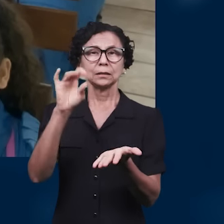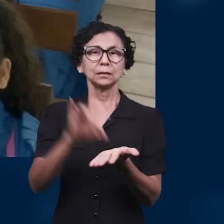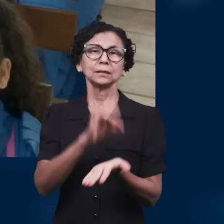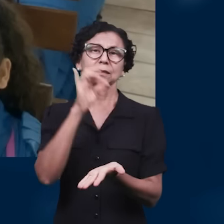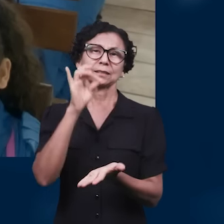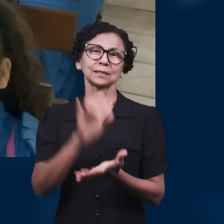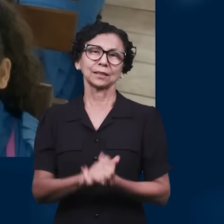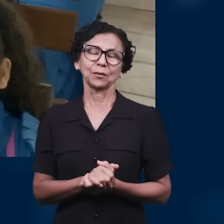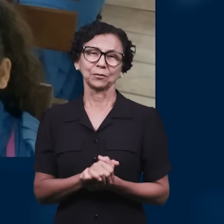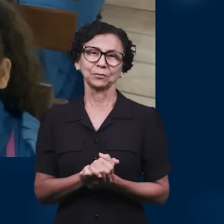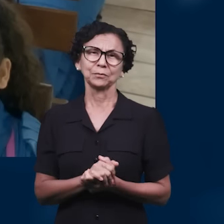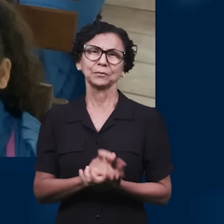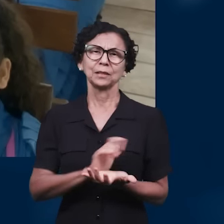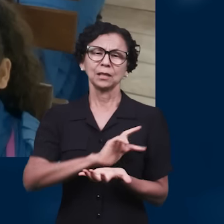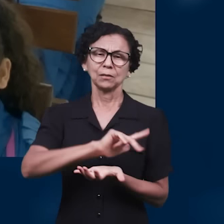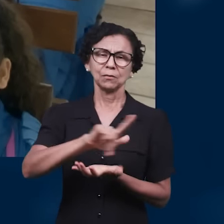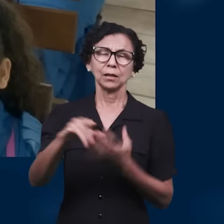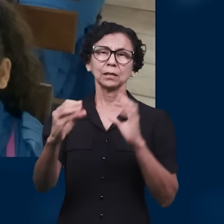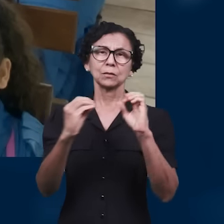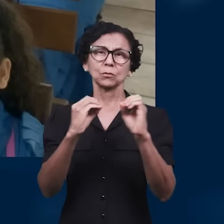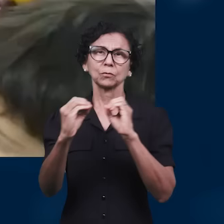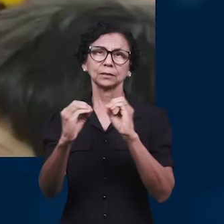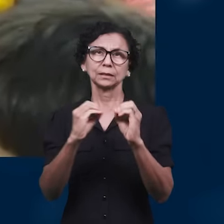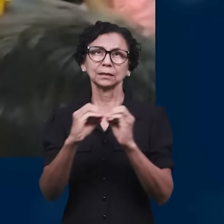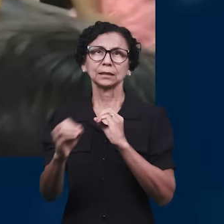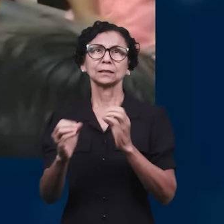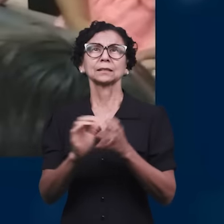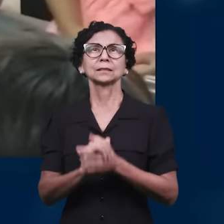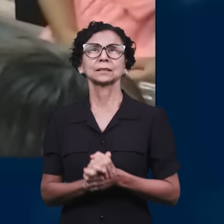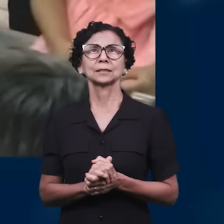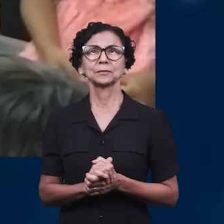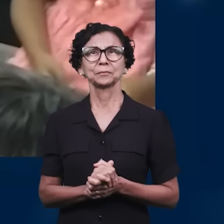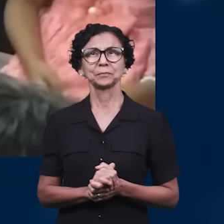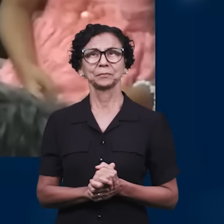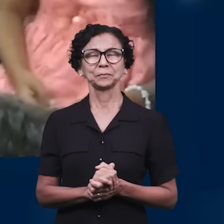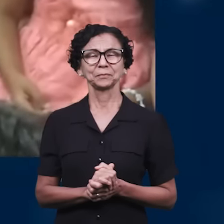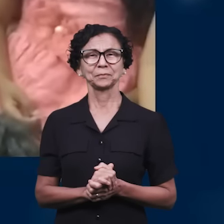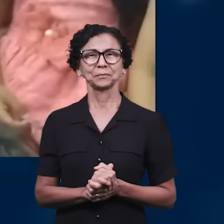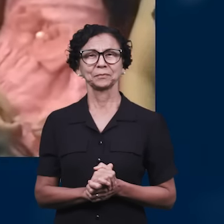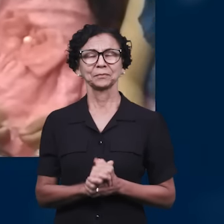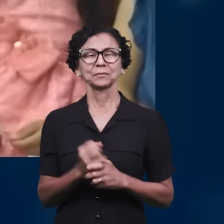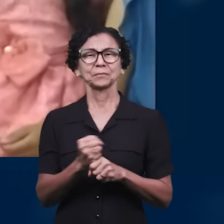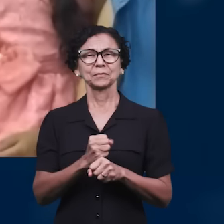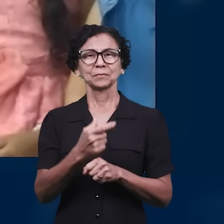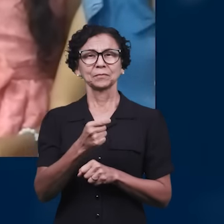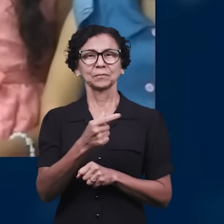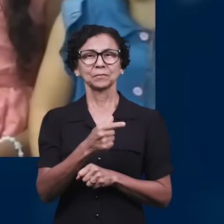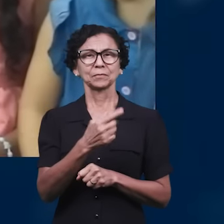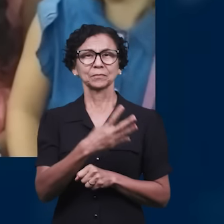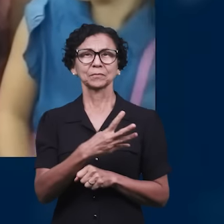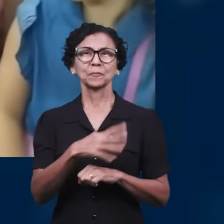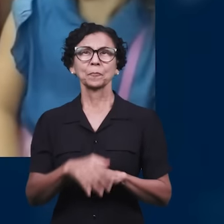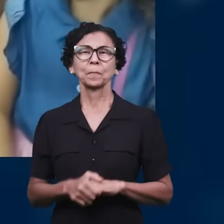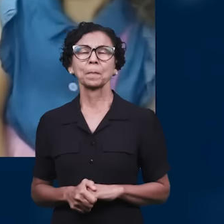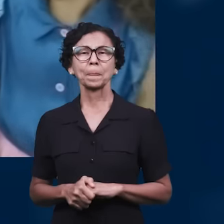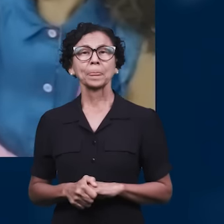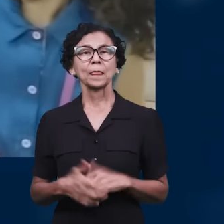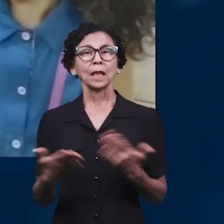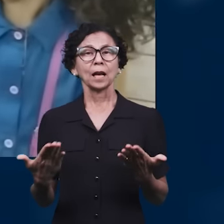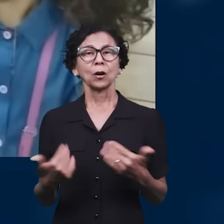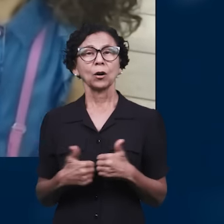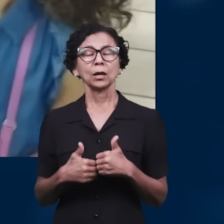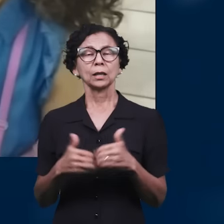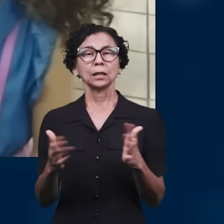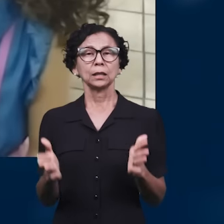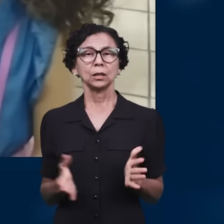para as diversas oficinas que estão sendo oferecidas neste ano. E agora, com a implantação do Projeto Júnior,